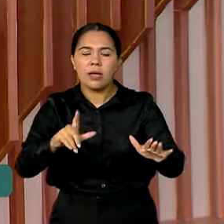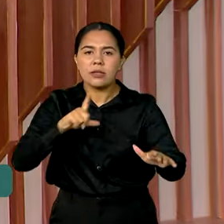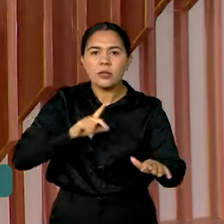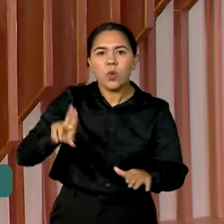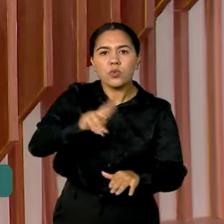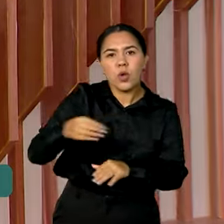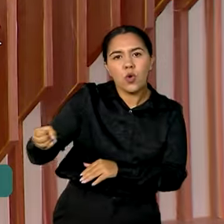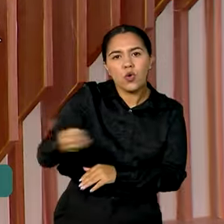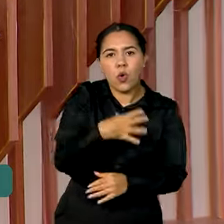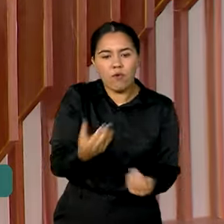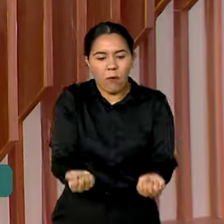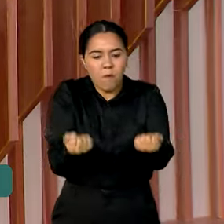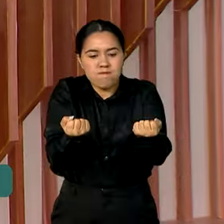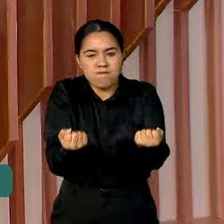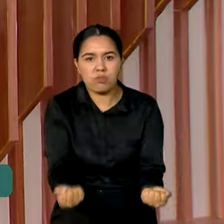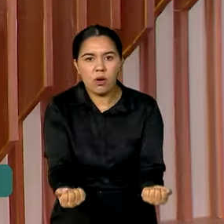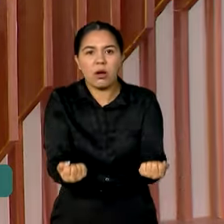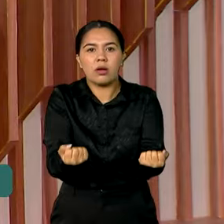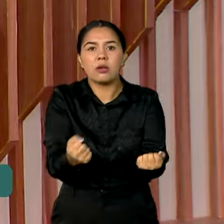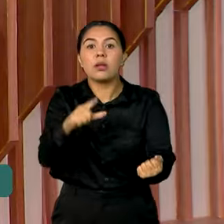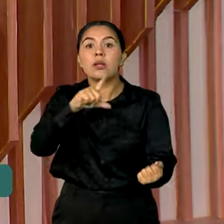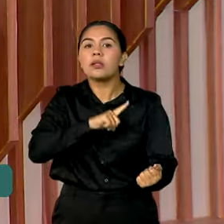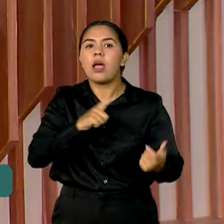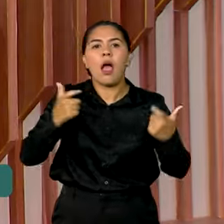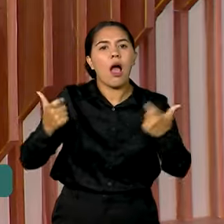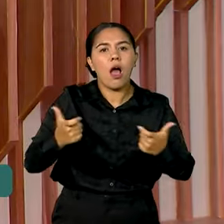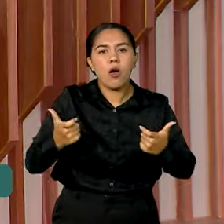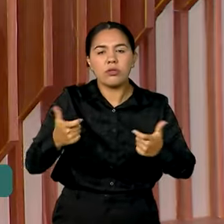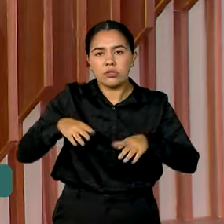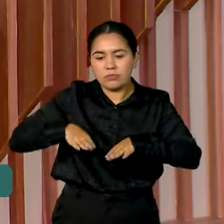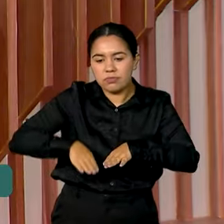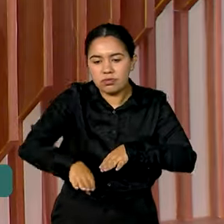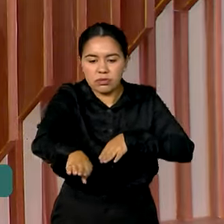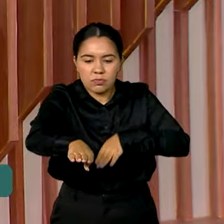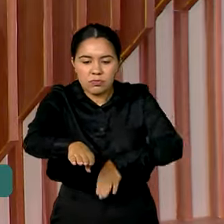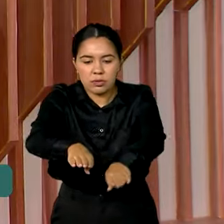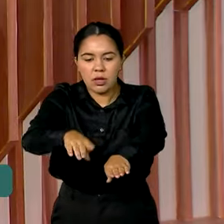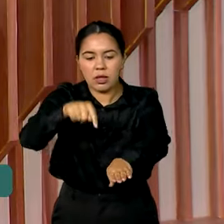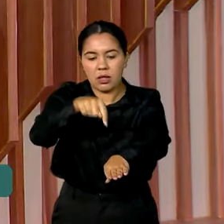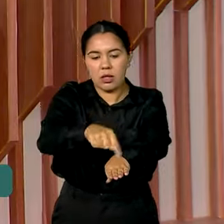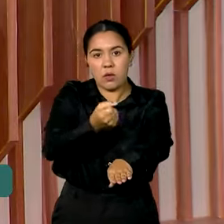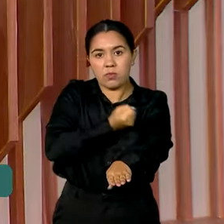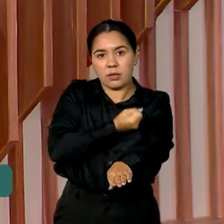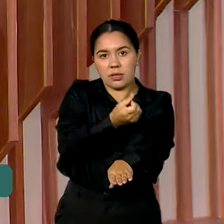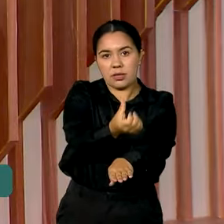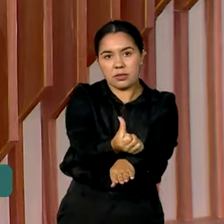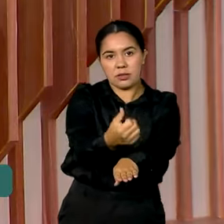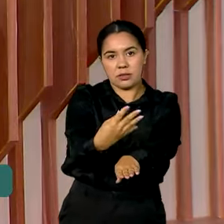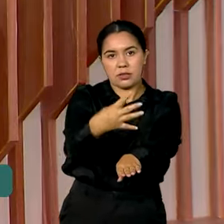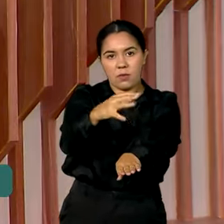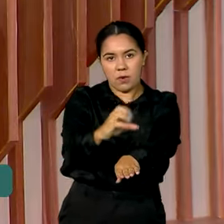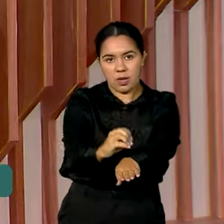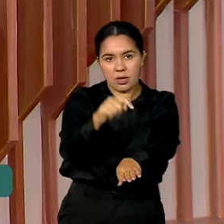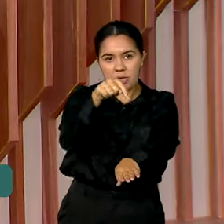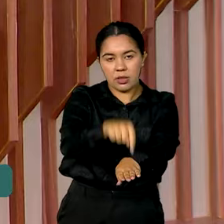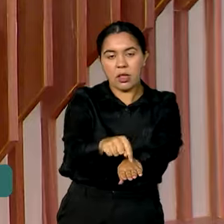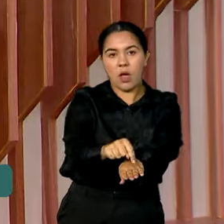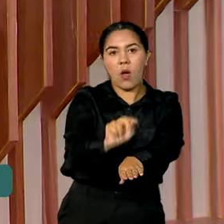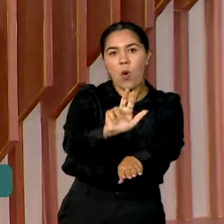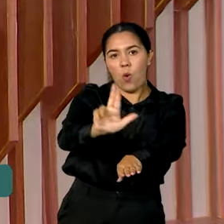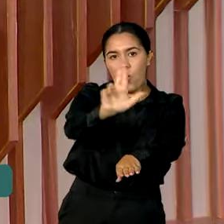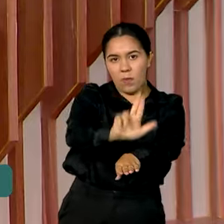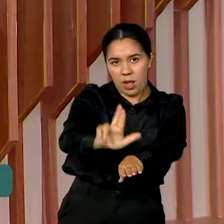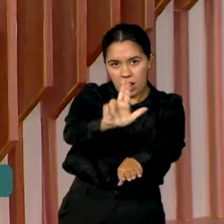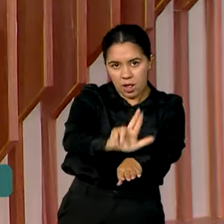pesagens instaladas em dois trechos importantes. O quilômetro 640 da BR-365, em Uberlândia,